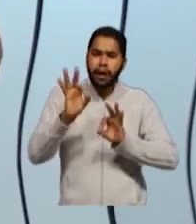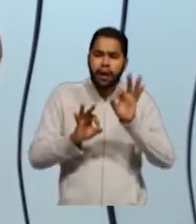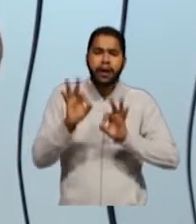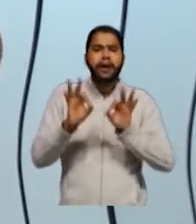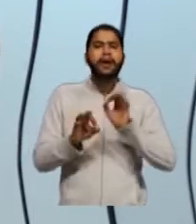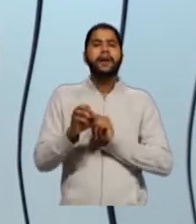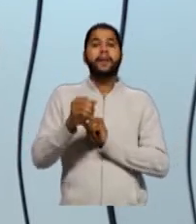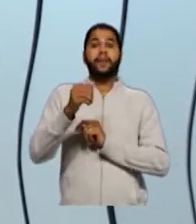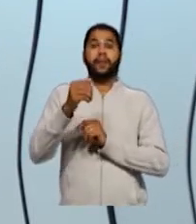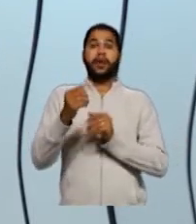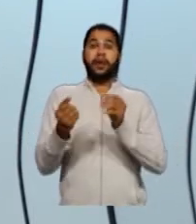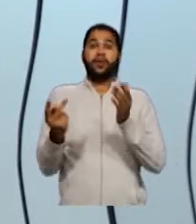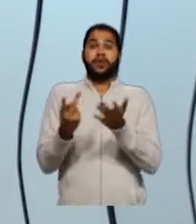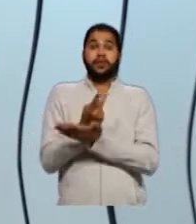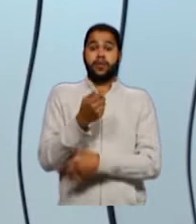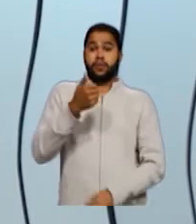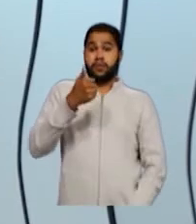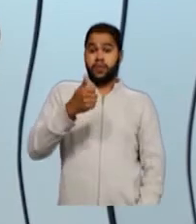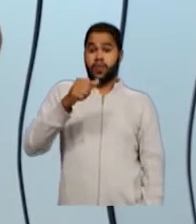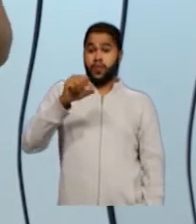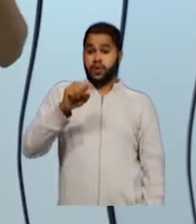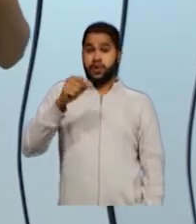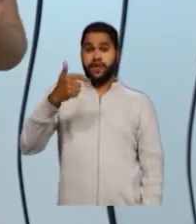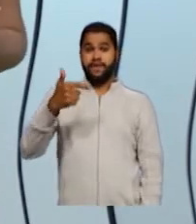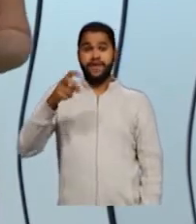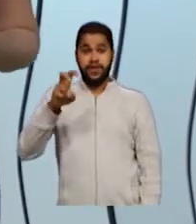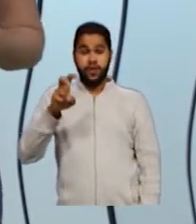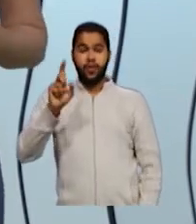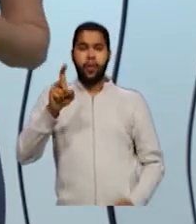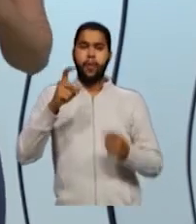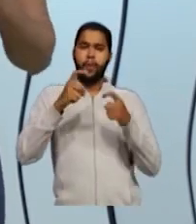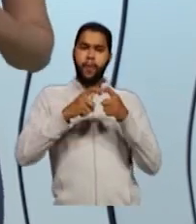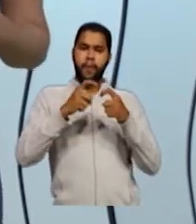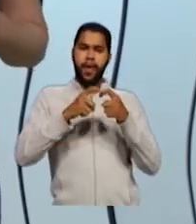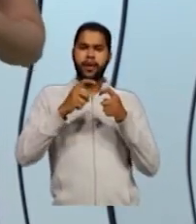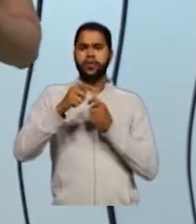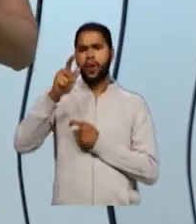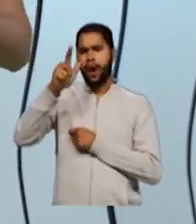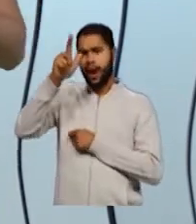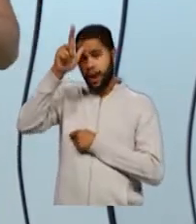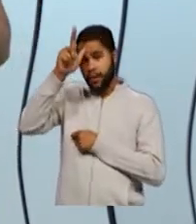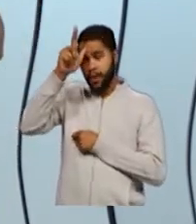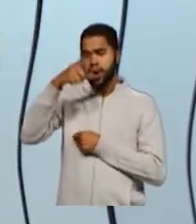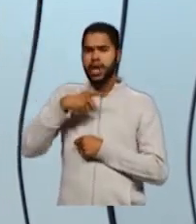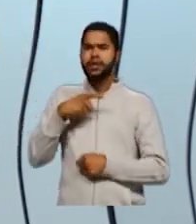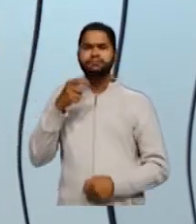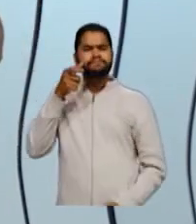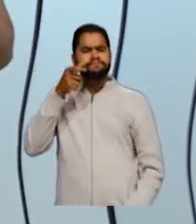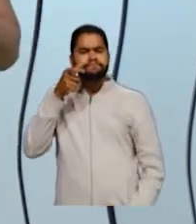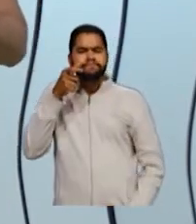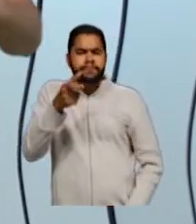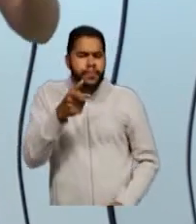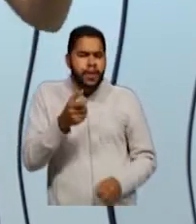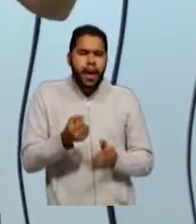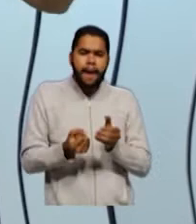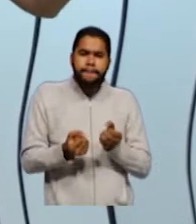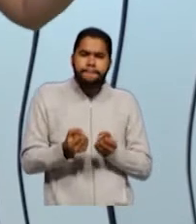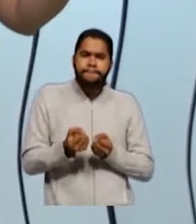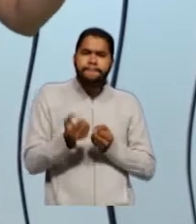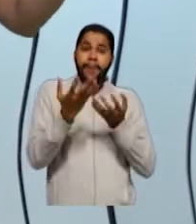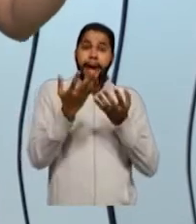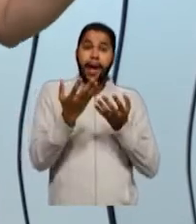1825 por um médico alemão. Esse médico, ele tinha o interesse de produzir